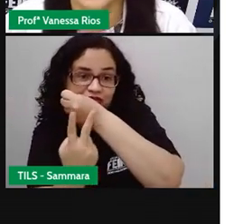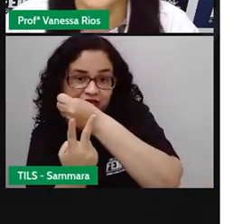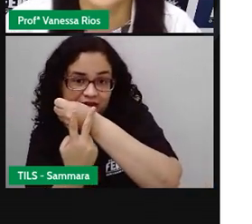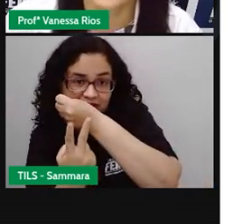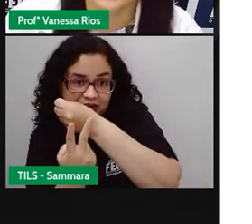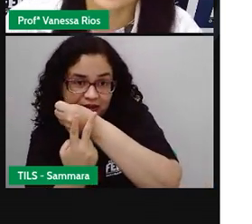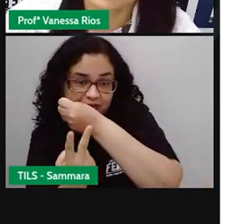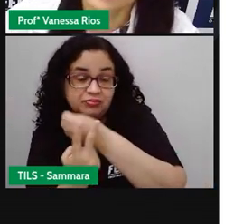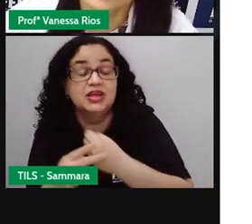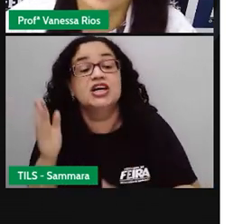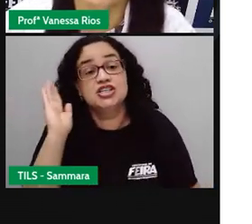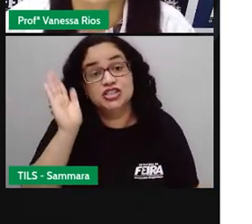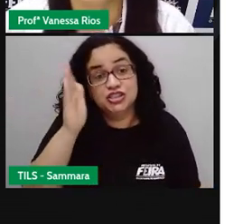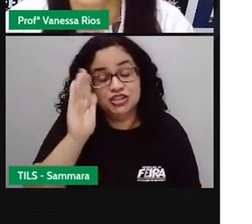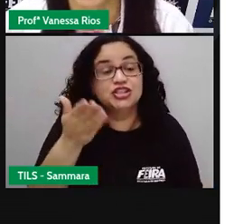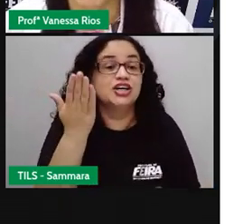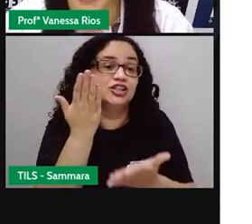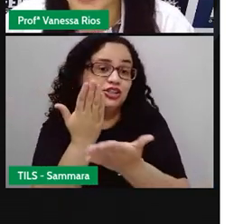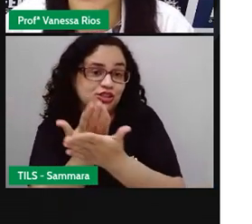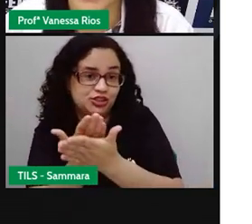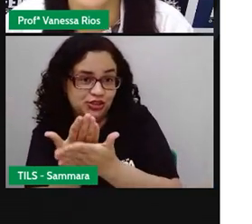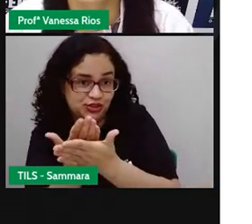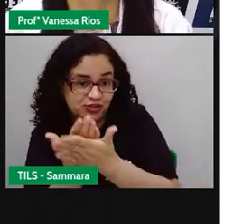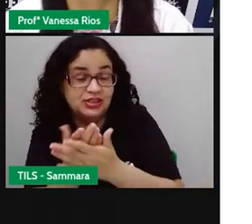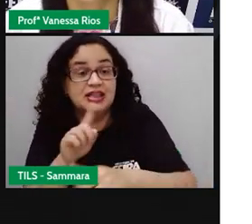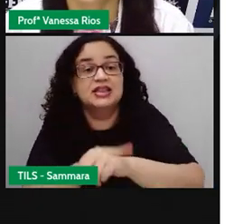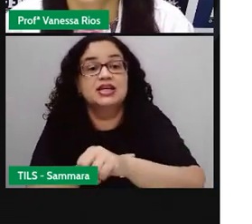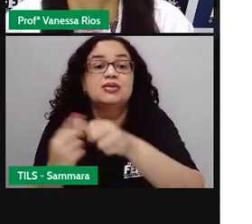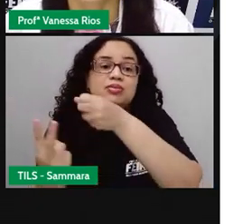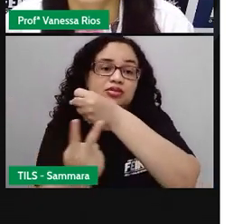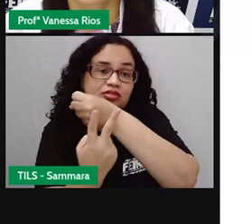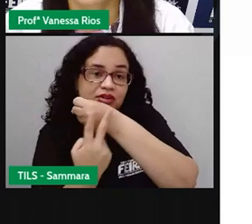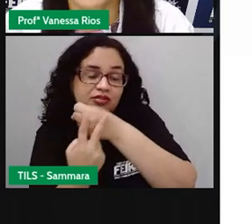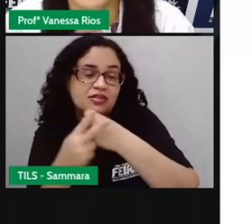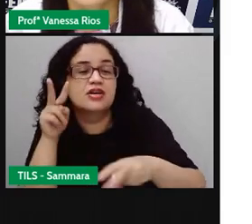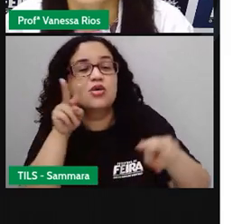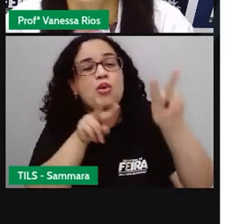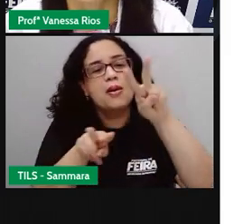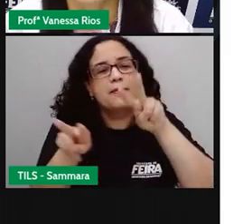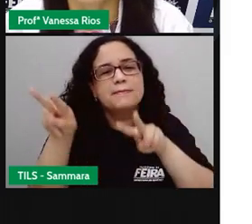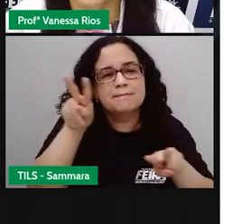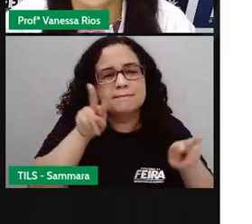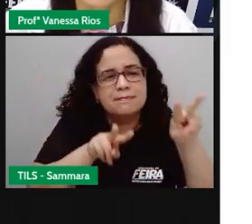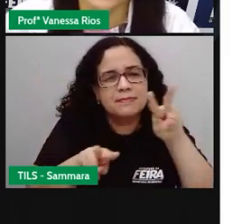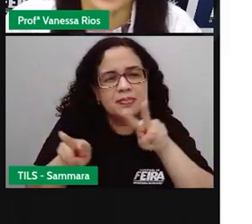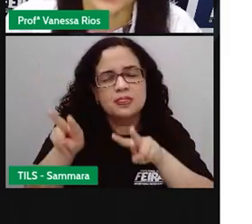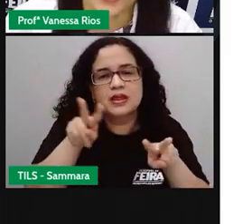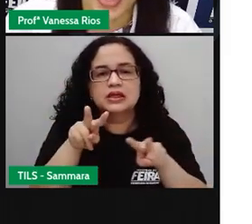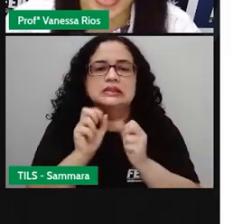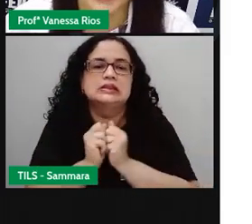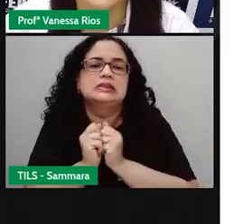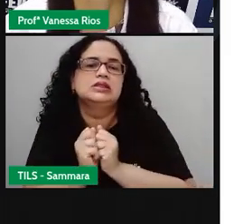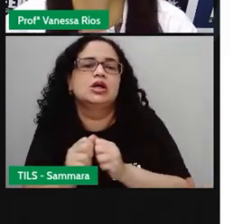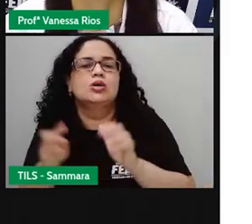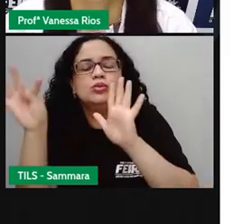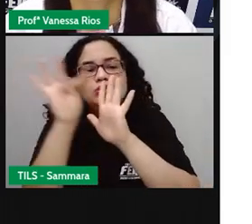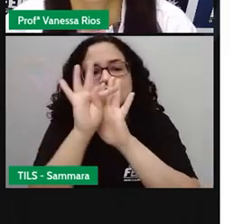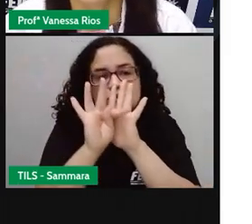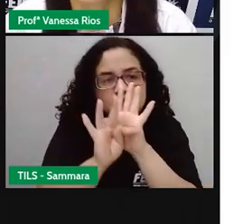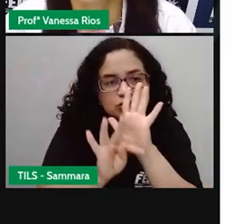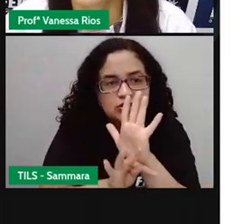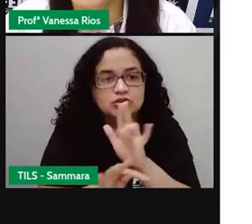A gente já estudou sobre tempos verbais, né? Observando ele em alguns gêneros textuais,